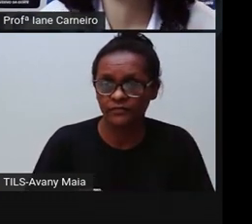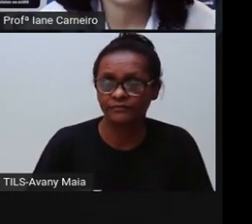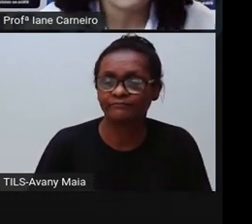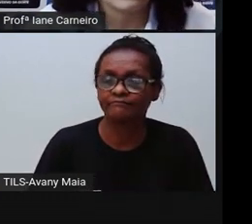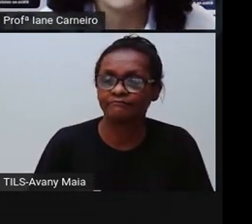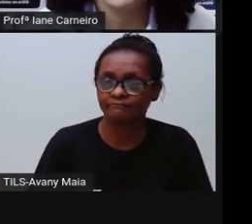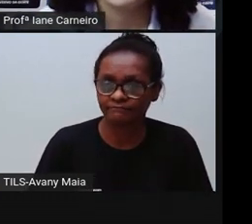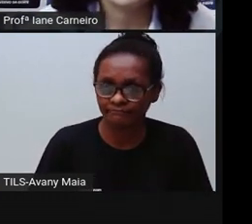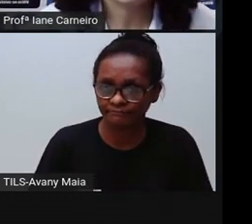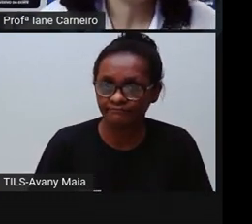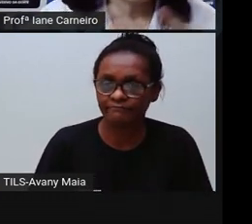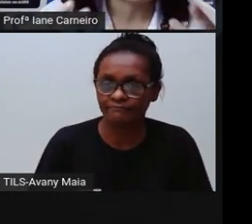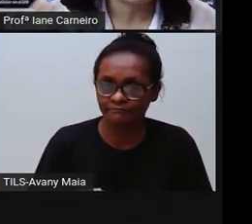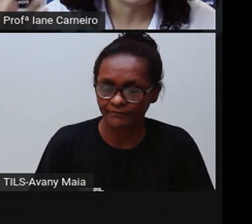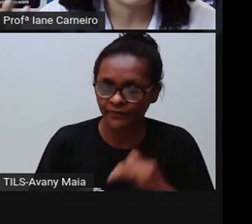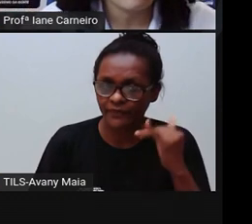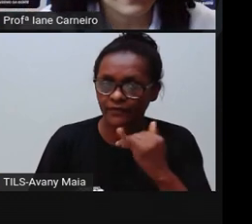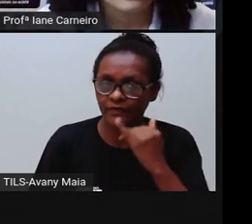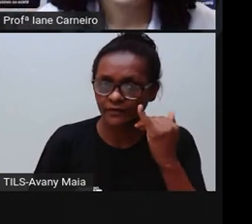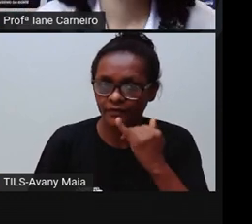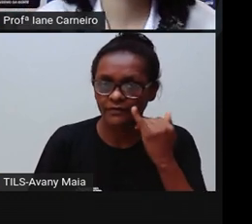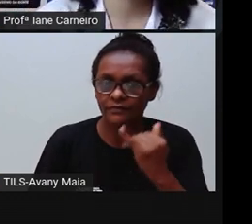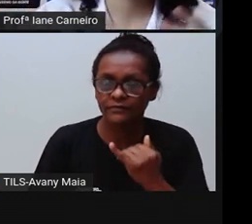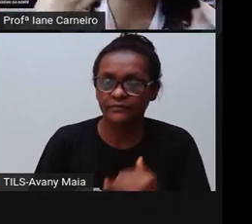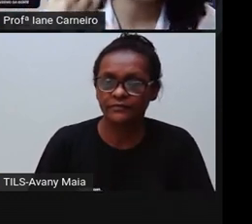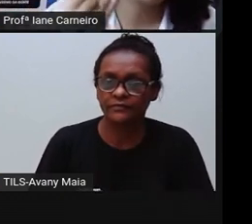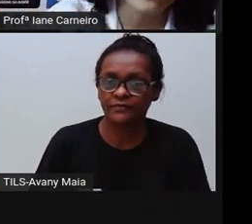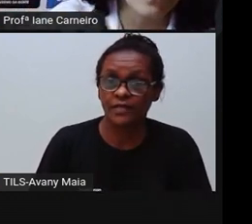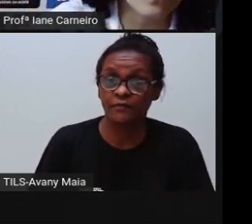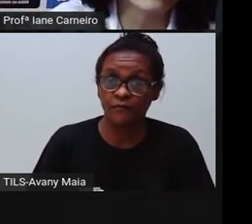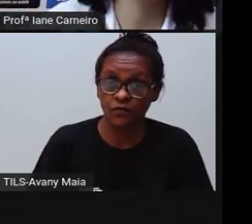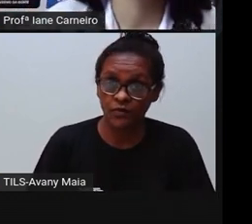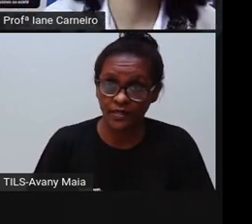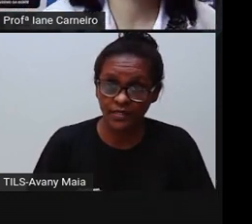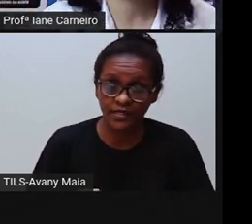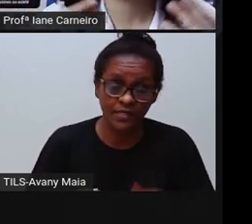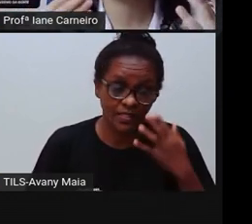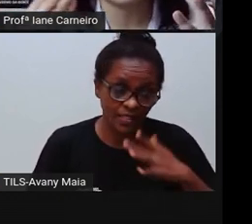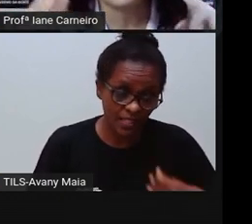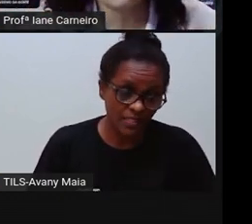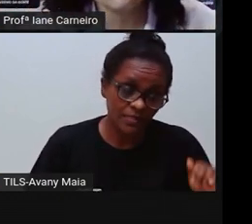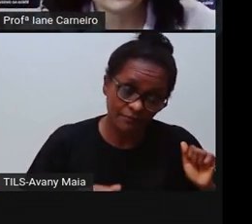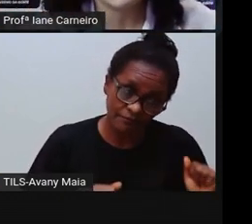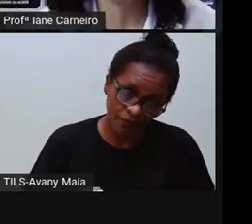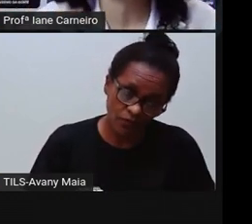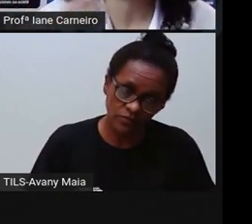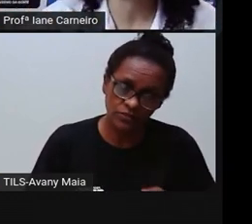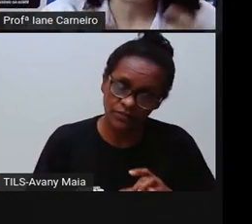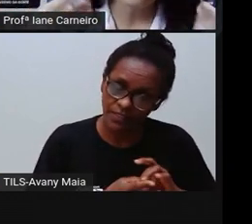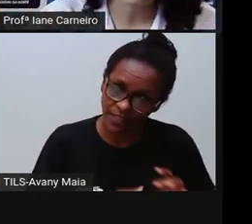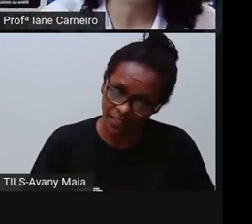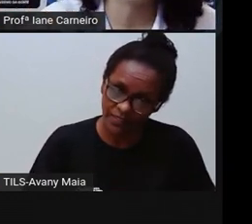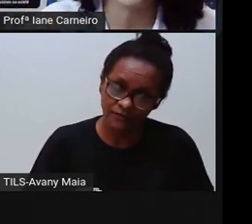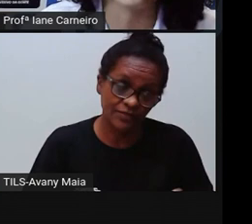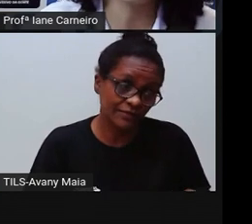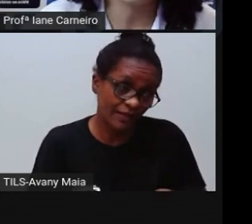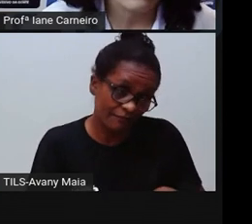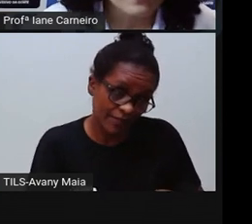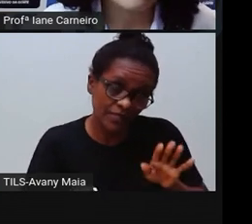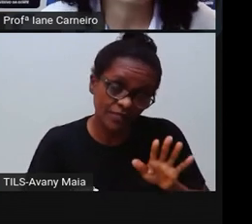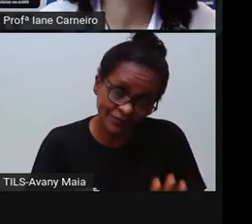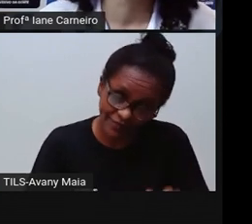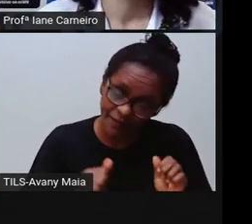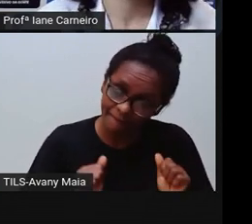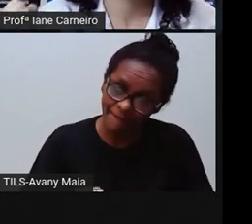contribuir, né? E você tem o dever de ir à escola, né? Além do direito, você tem que ir para a escola, é um